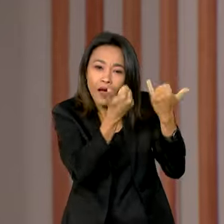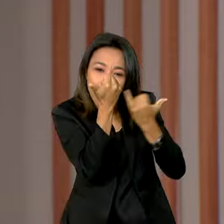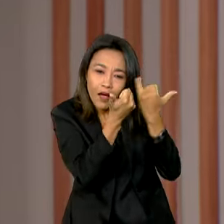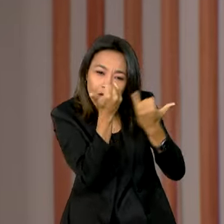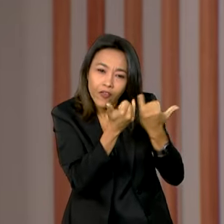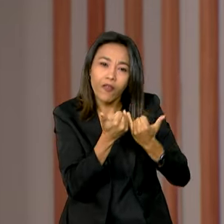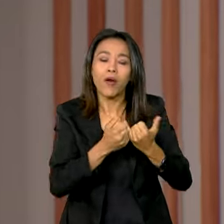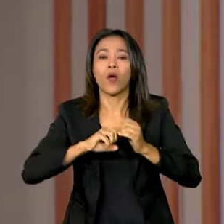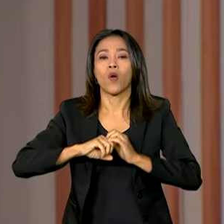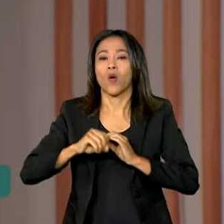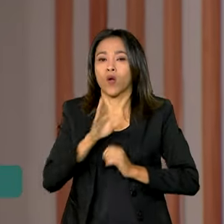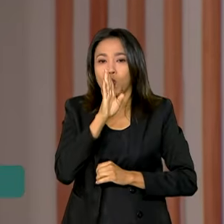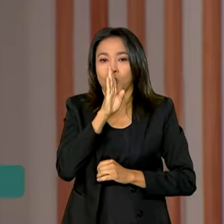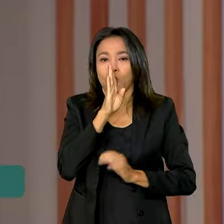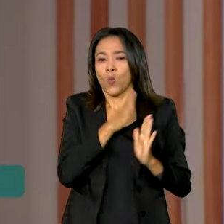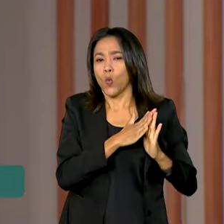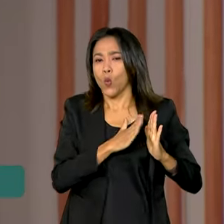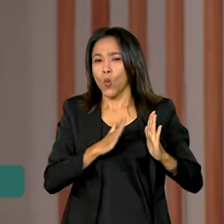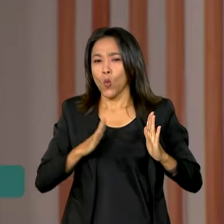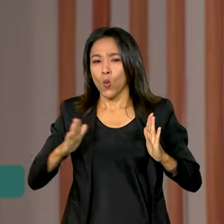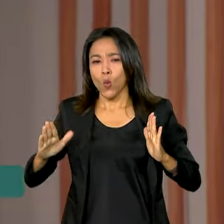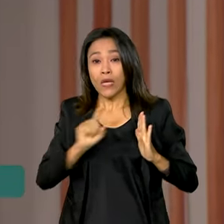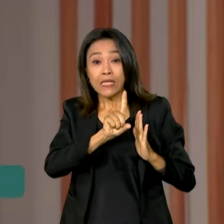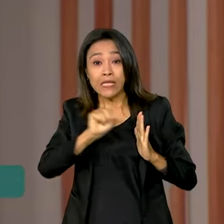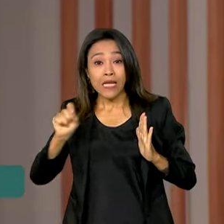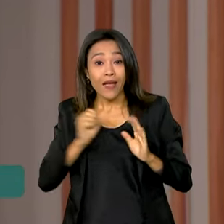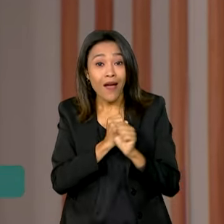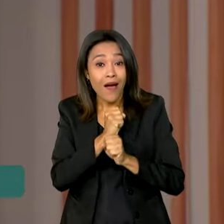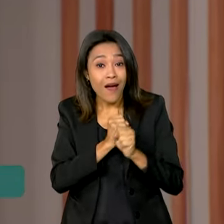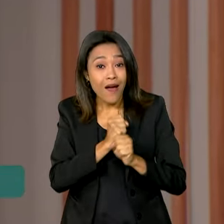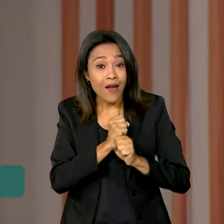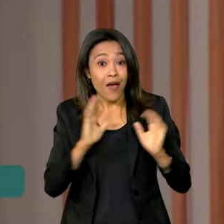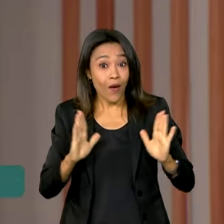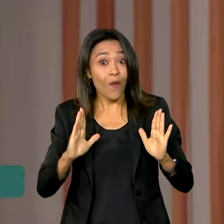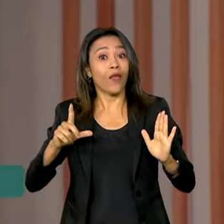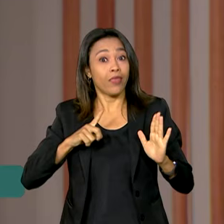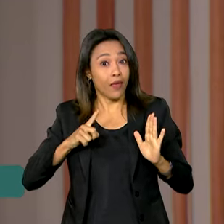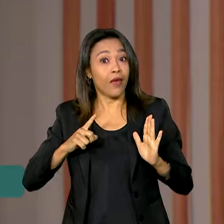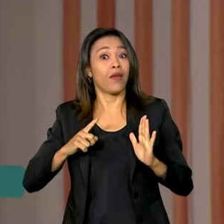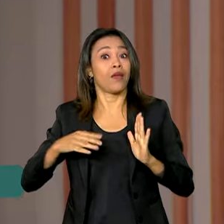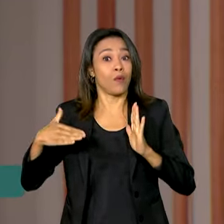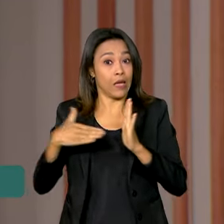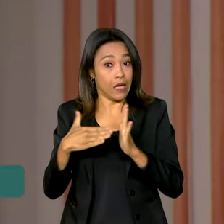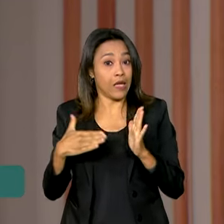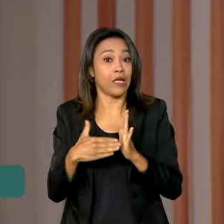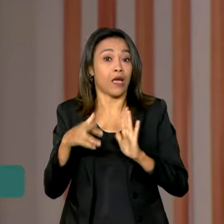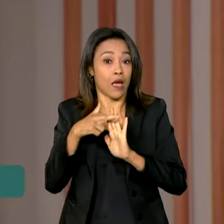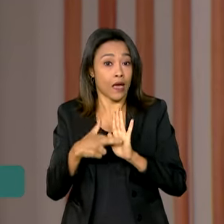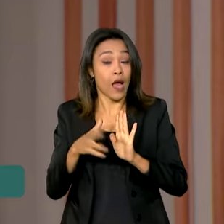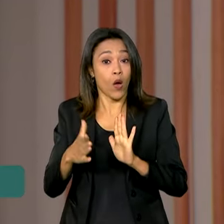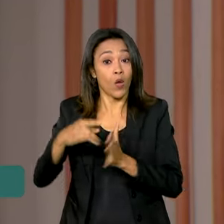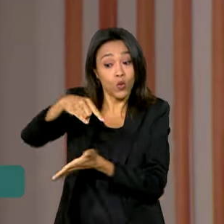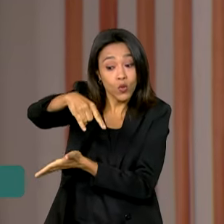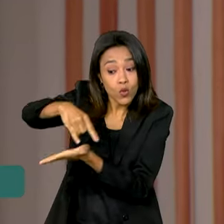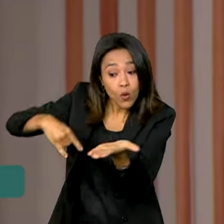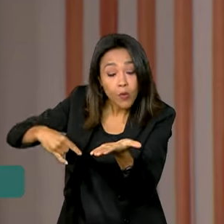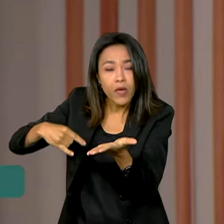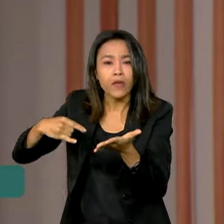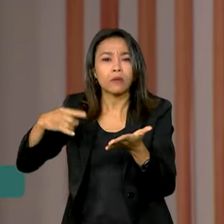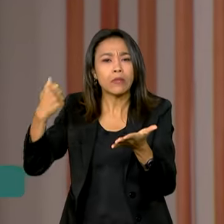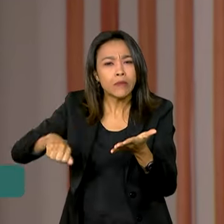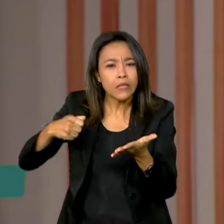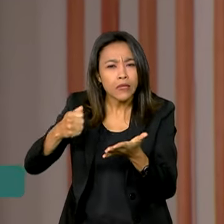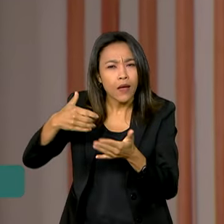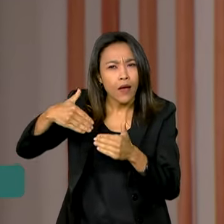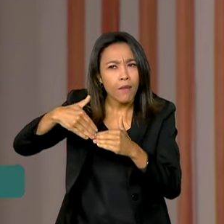100 anos para informações de interesse público ficou mais restrita. Com isso, os documentos que precisem de um tempo superior a